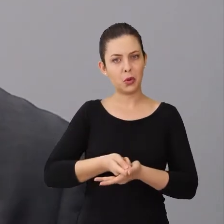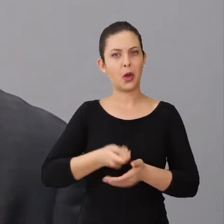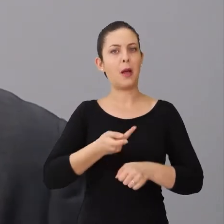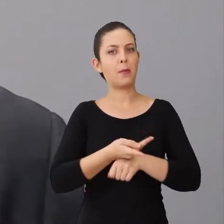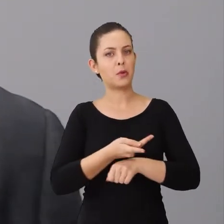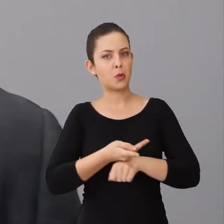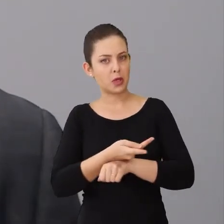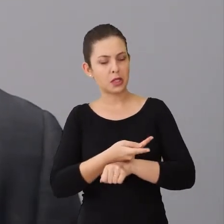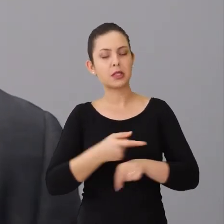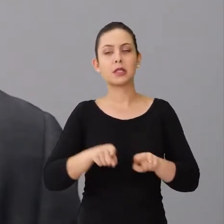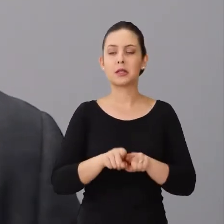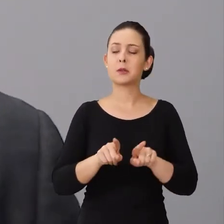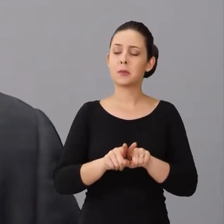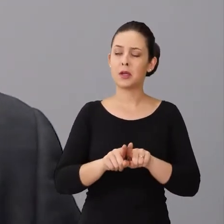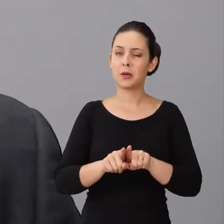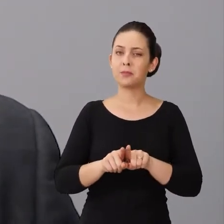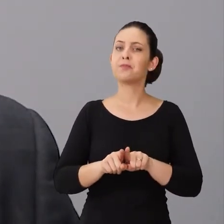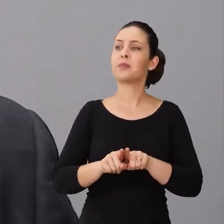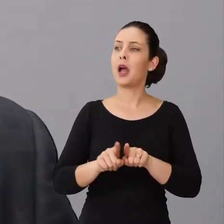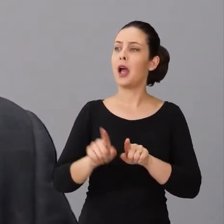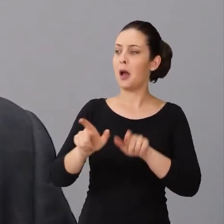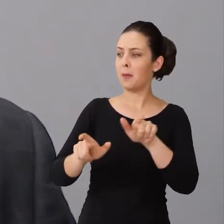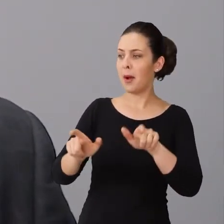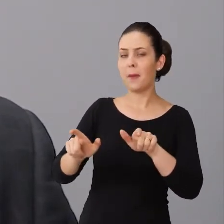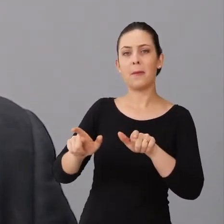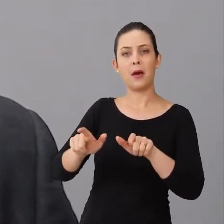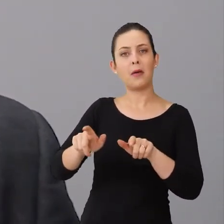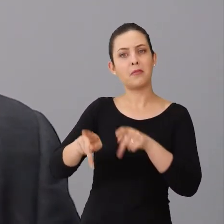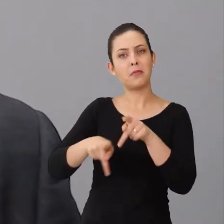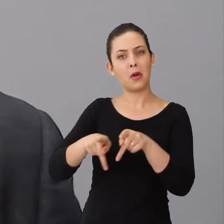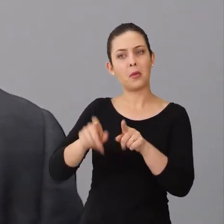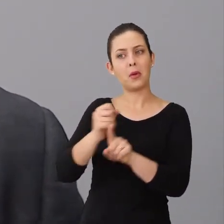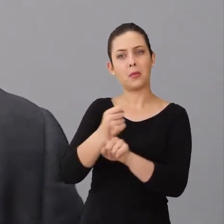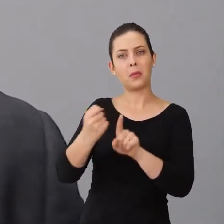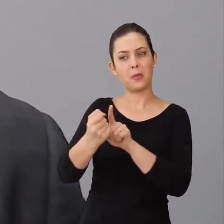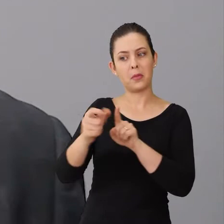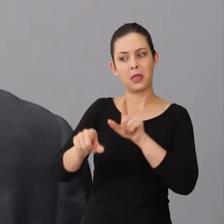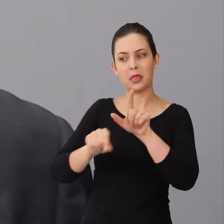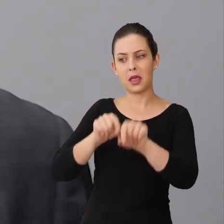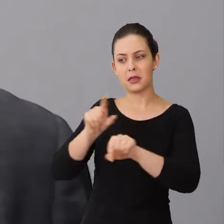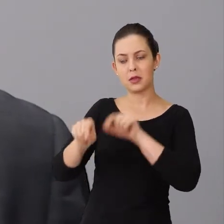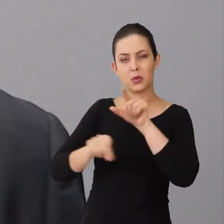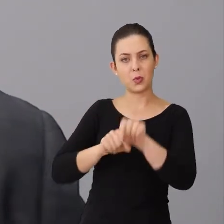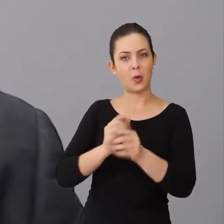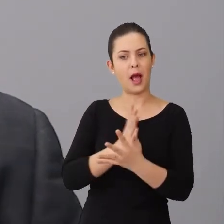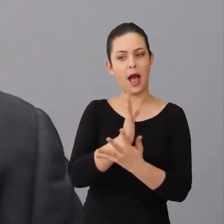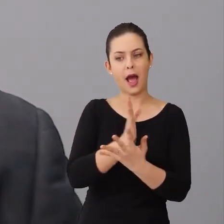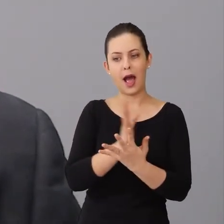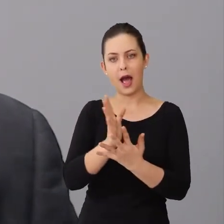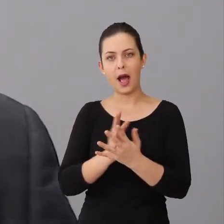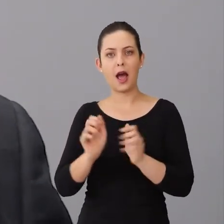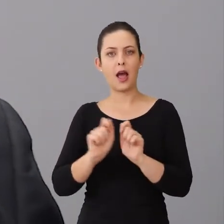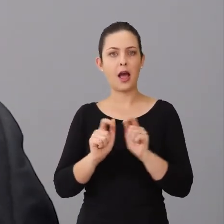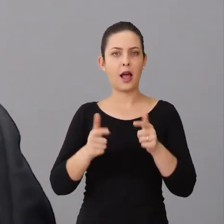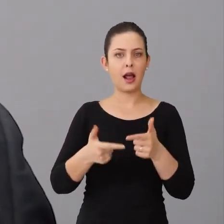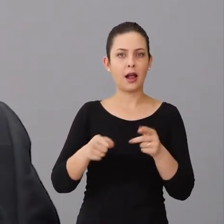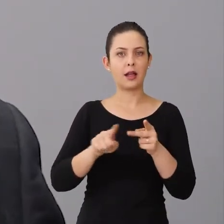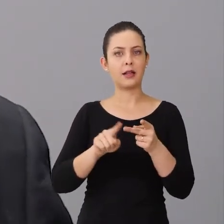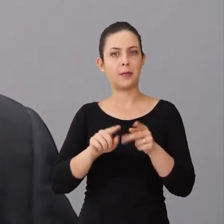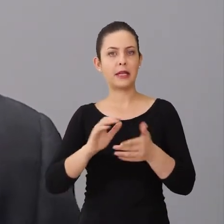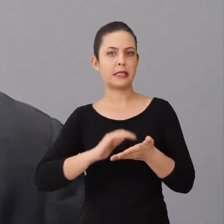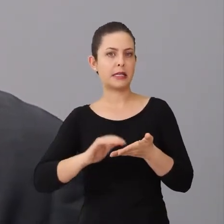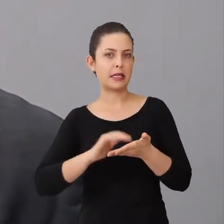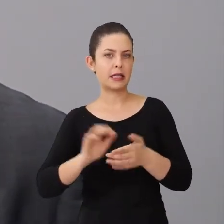procuradores, mas também contou com a participação decisiva de diversos segmentos. Da Assembleia Legislativa, de